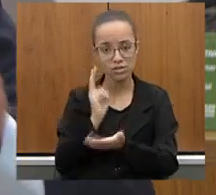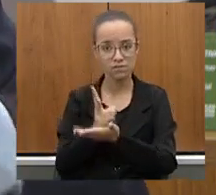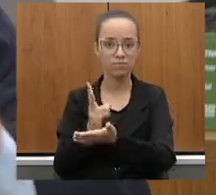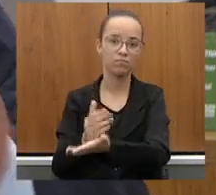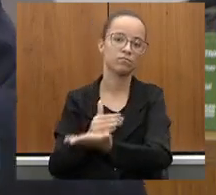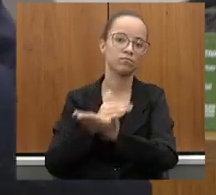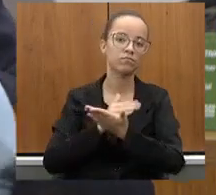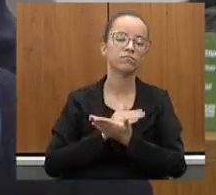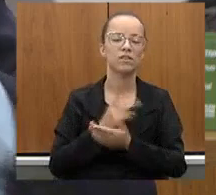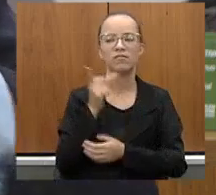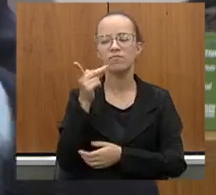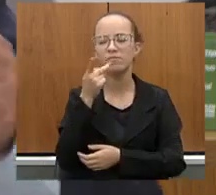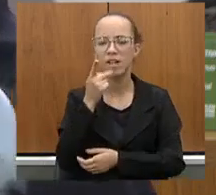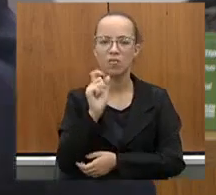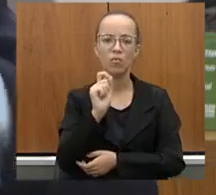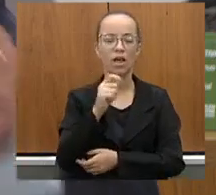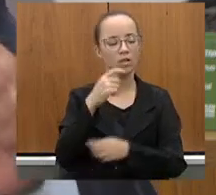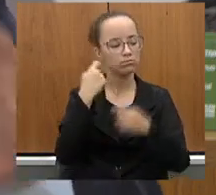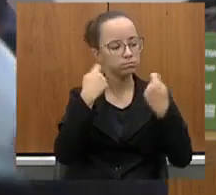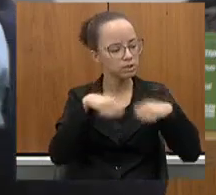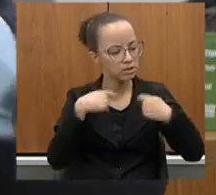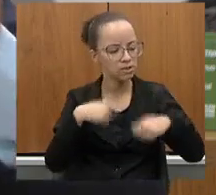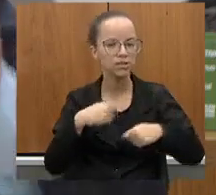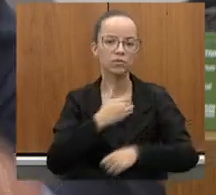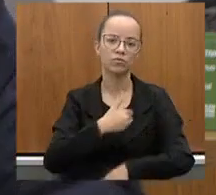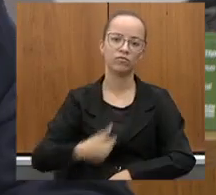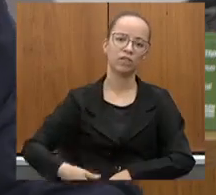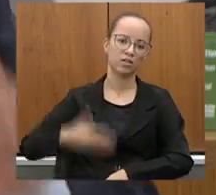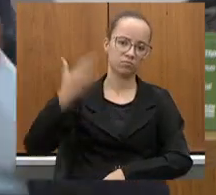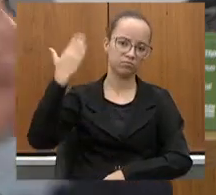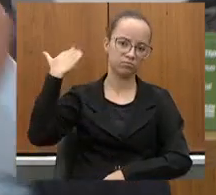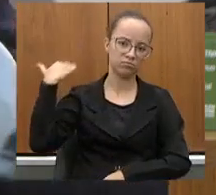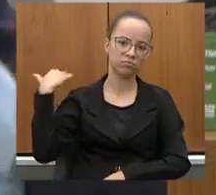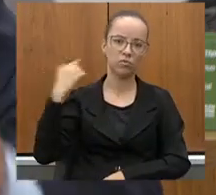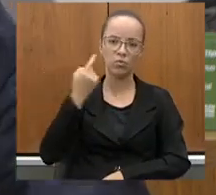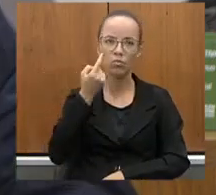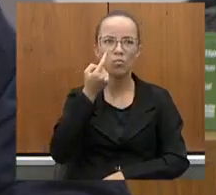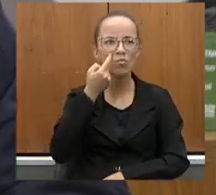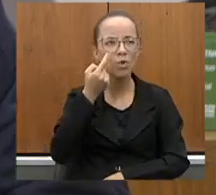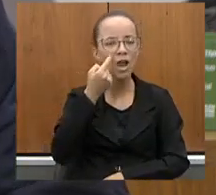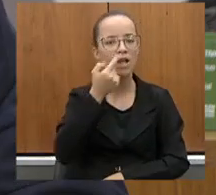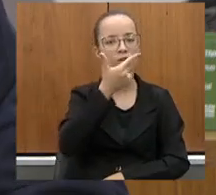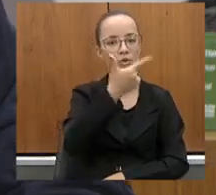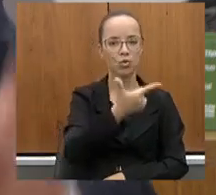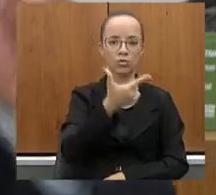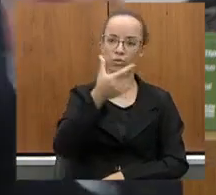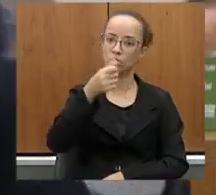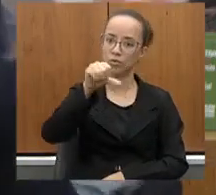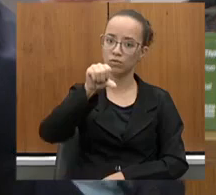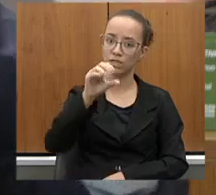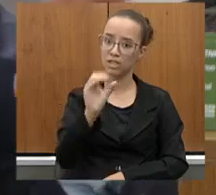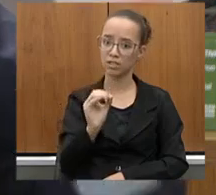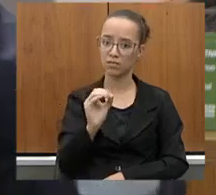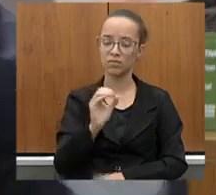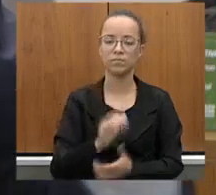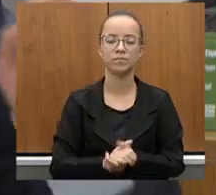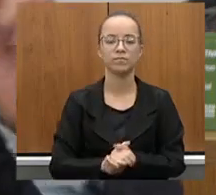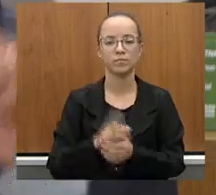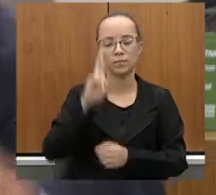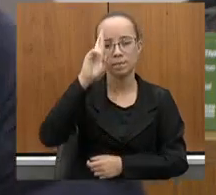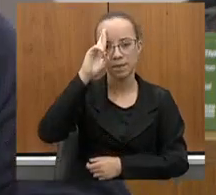falava que realmente era uma necessidade de governo naquela época olhar pela 290, que vossa excelência